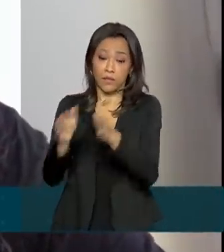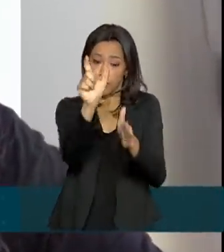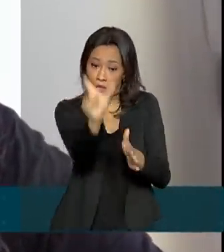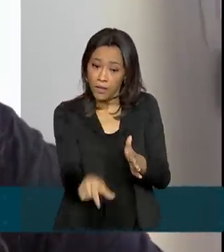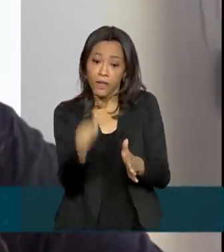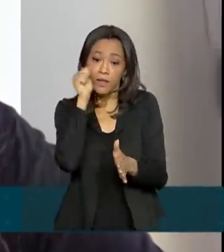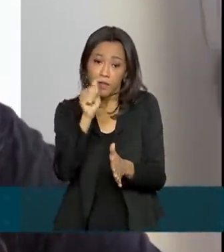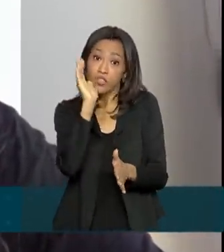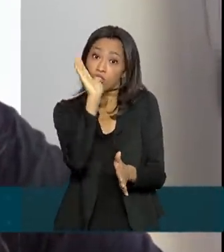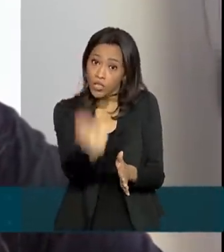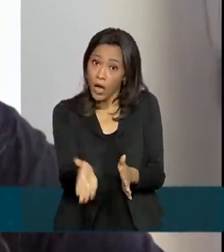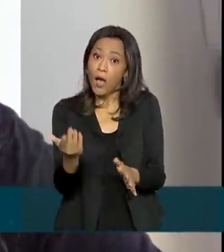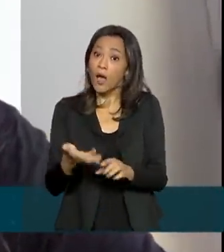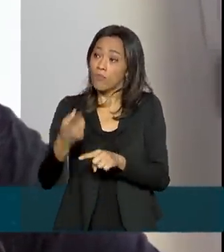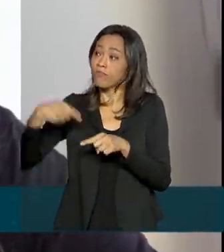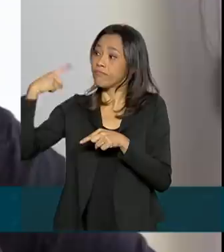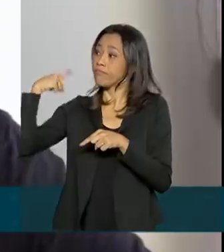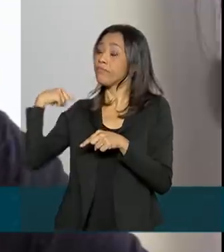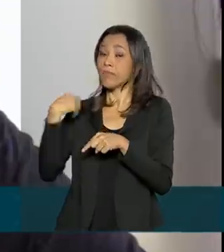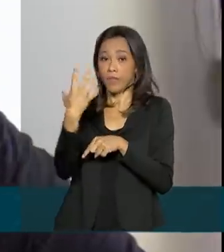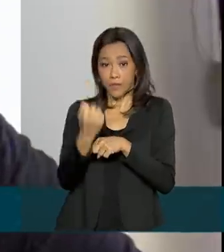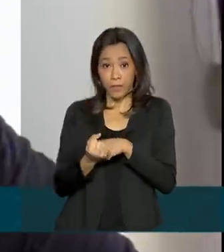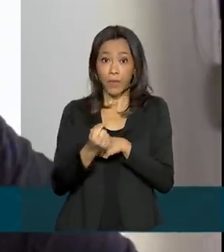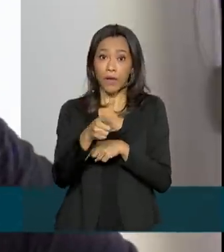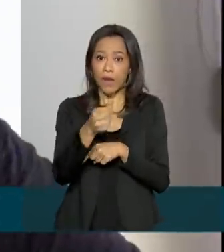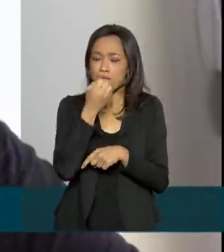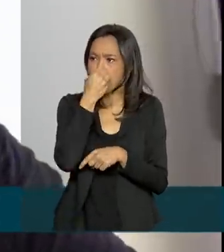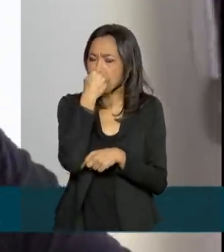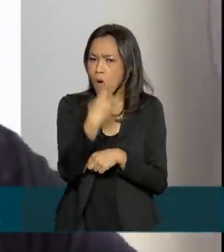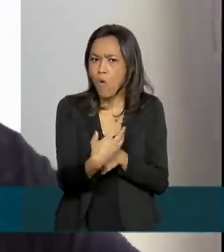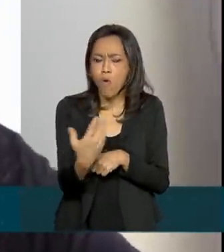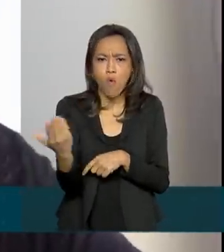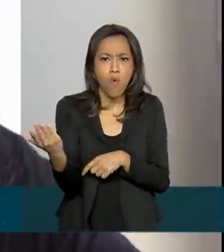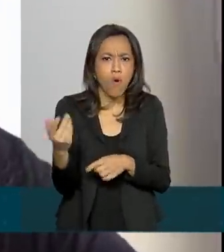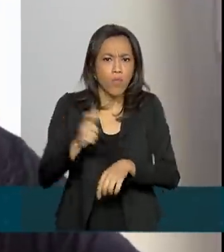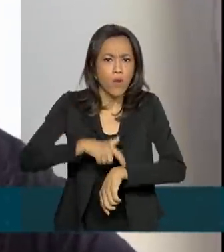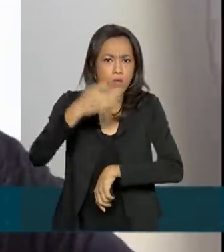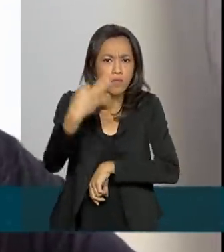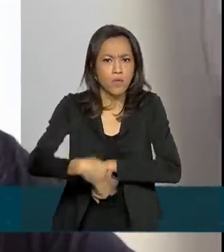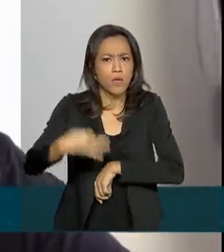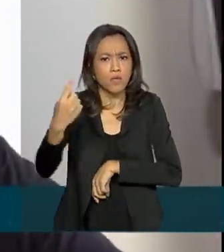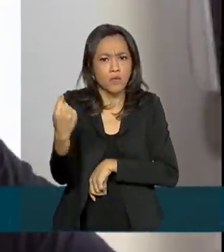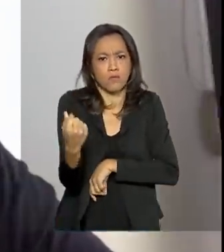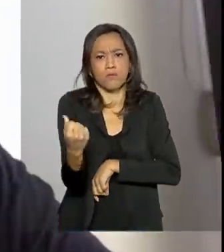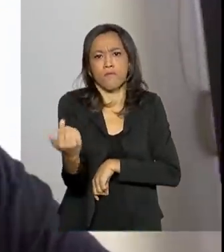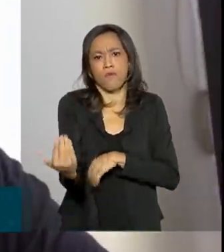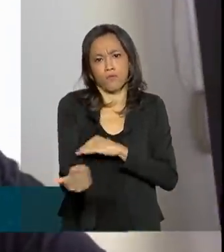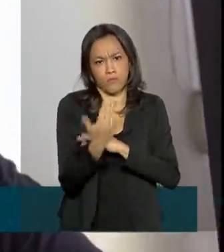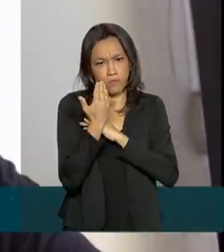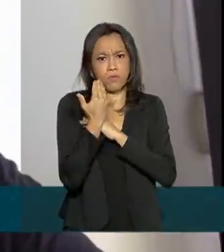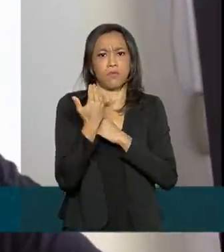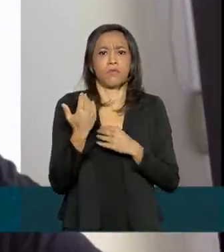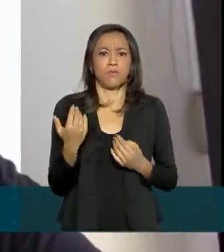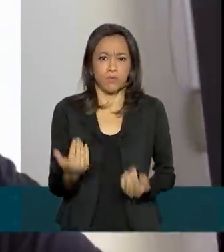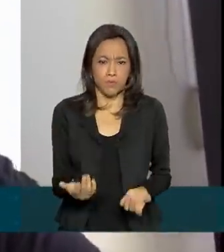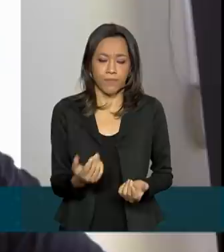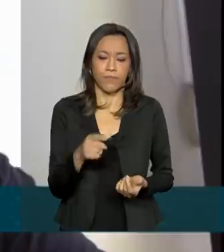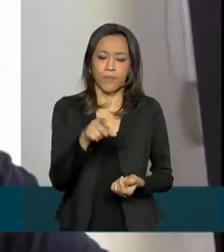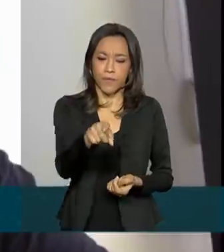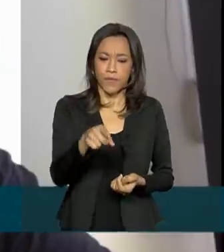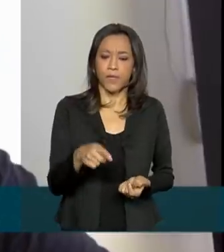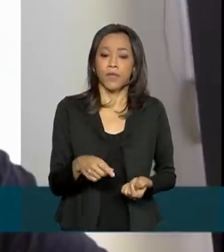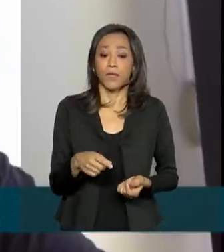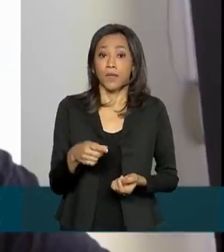em anos anteriores, conta que o dinheiro extra vai ajudar bastante. O dinheiro virá numa boa hora, ele